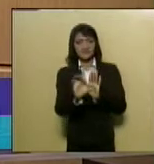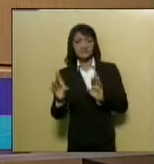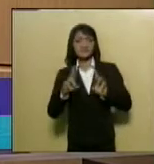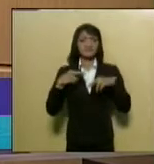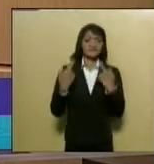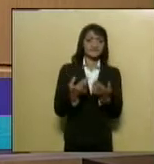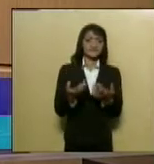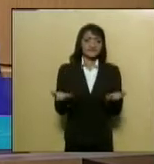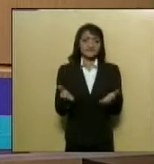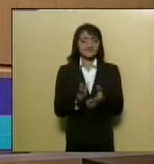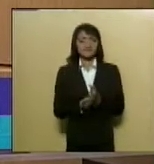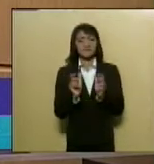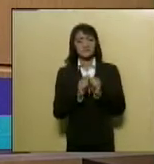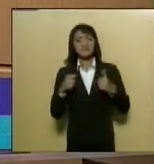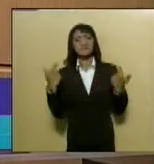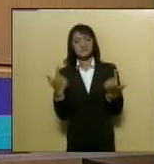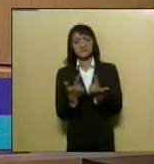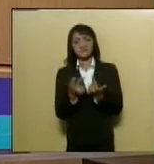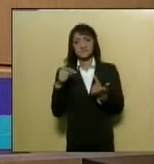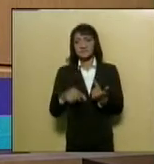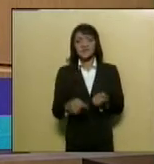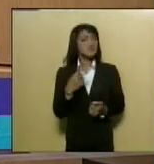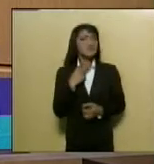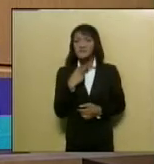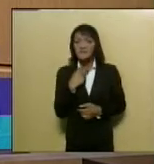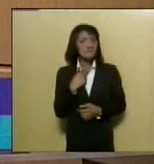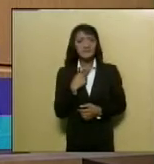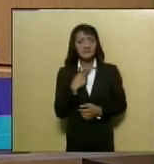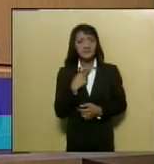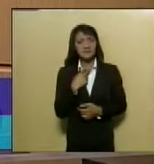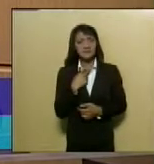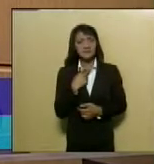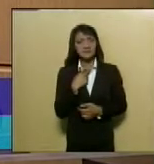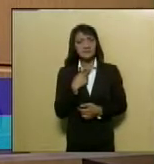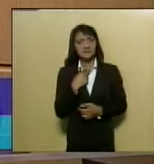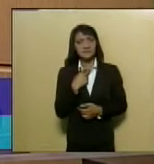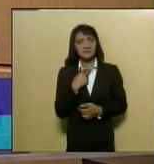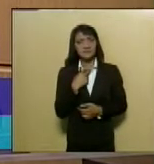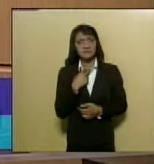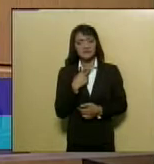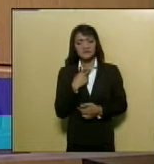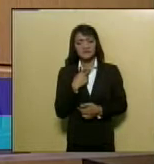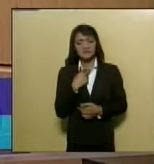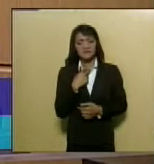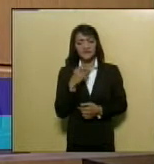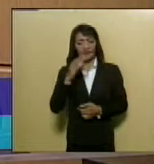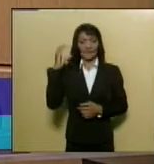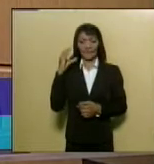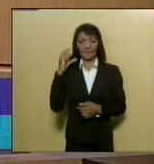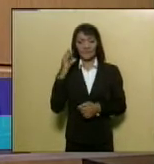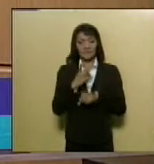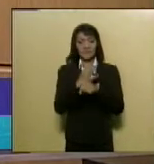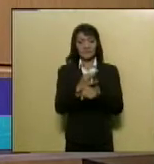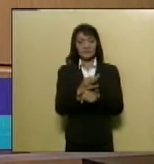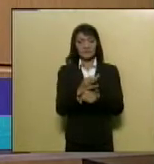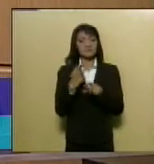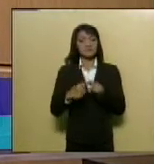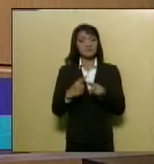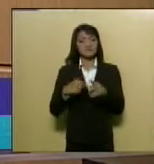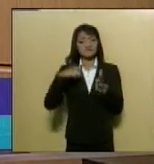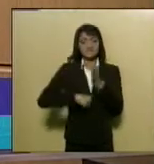Afinal de contas, a Assembleia Legislativa não pode e nem deve continuar ausente, porque as mesmas